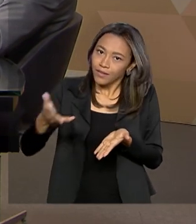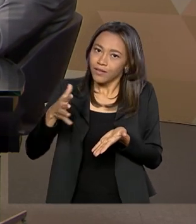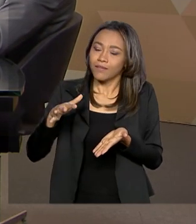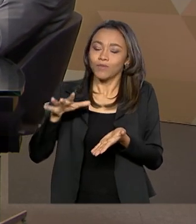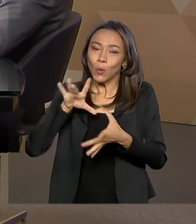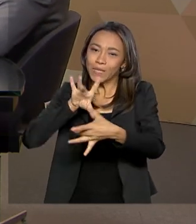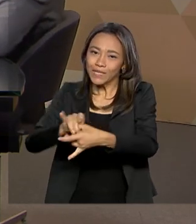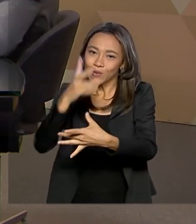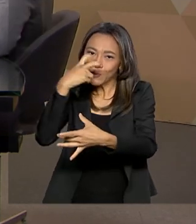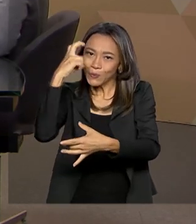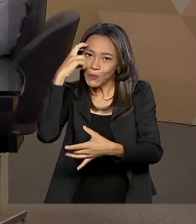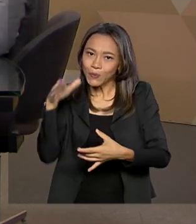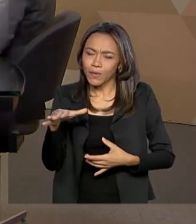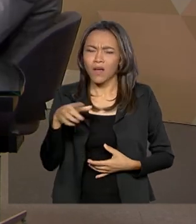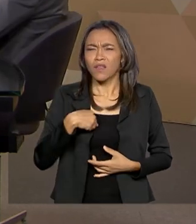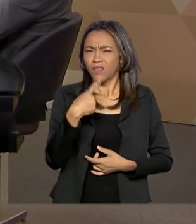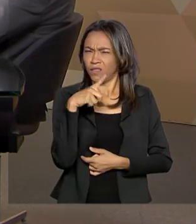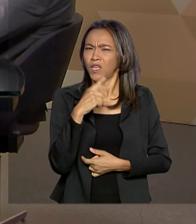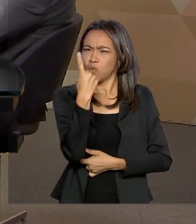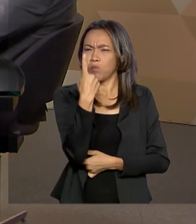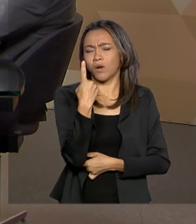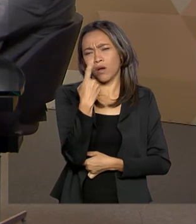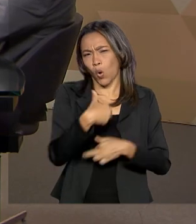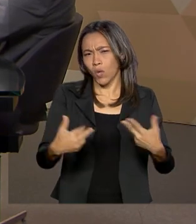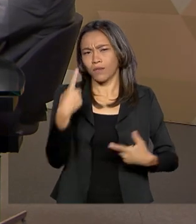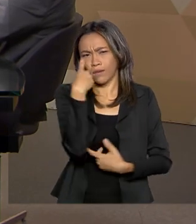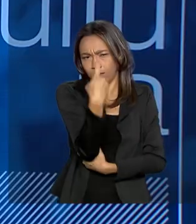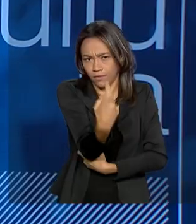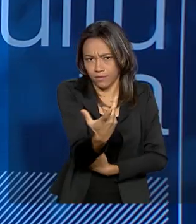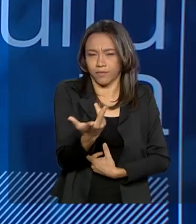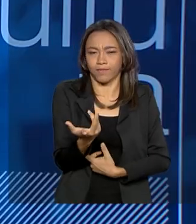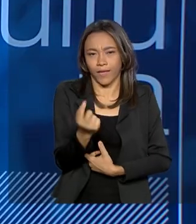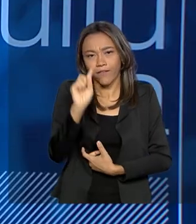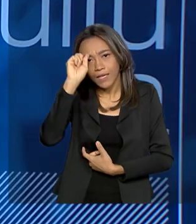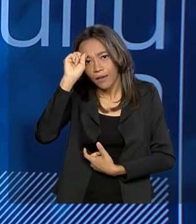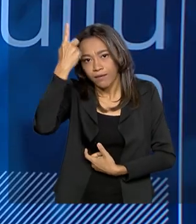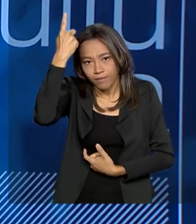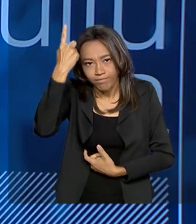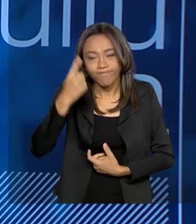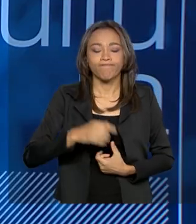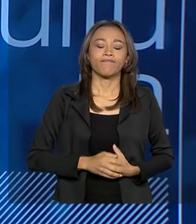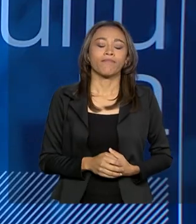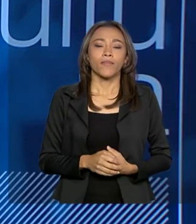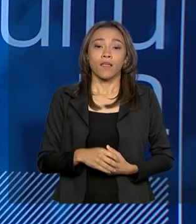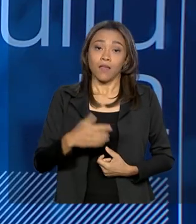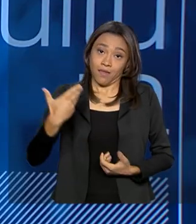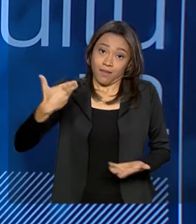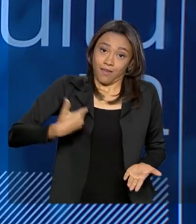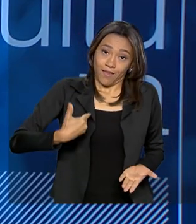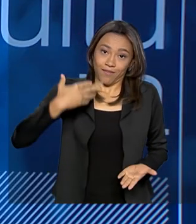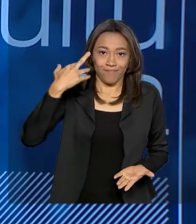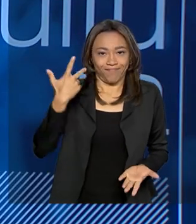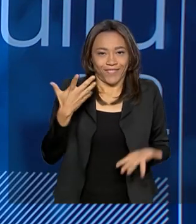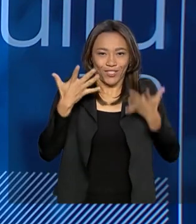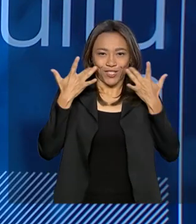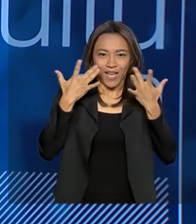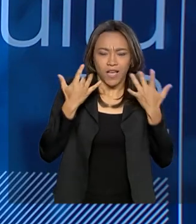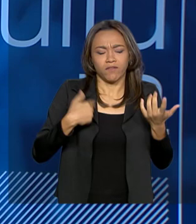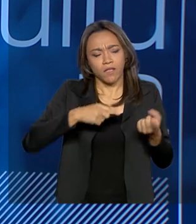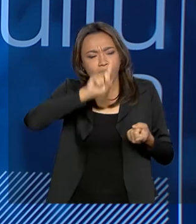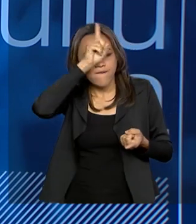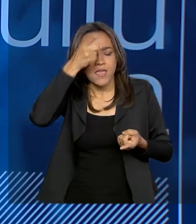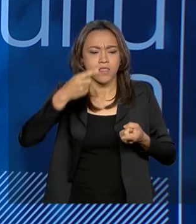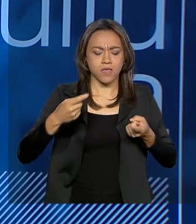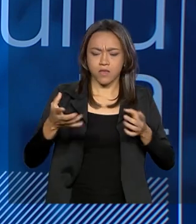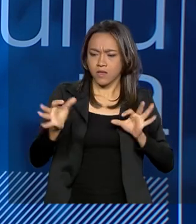cultura. E existe mais uma coisa interessante, que é a questão da invenção. Assim, como dramaturgo, você inventa enredos, você